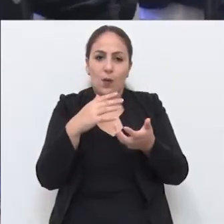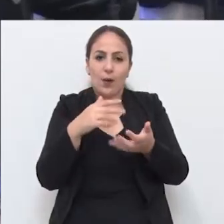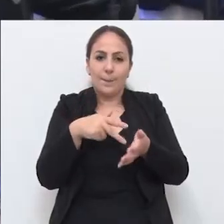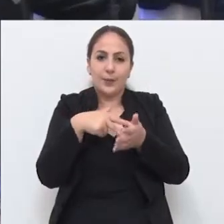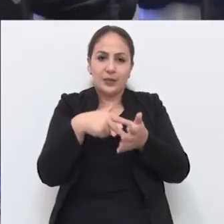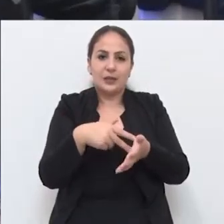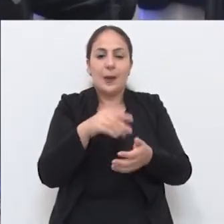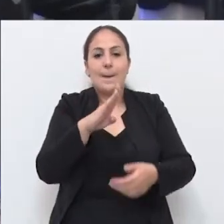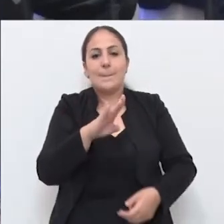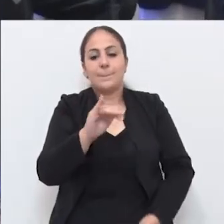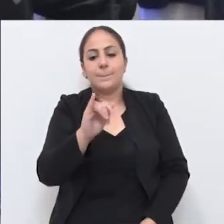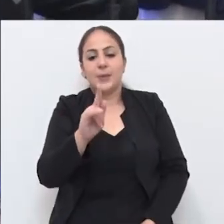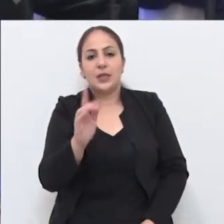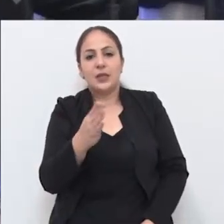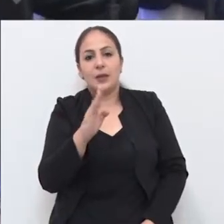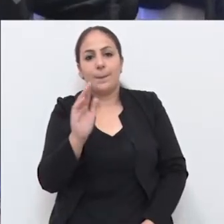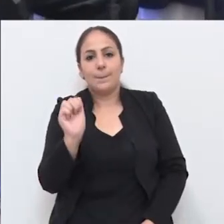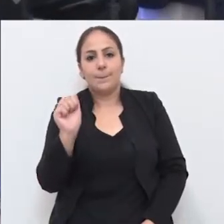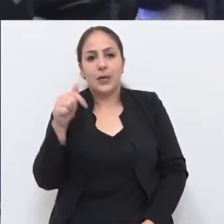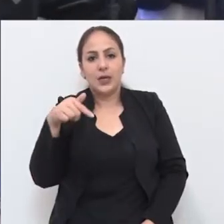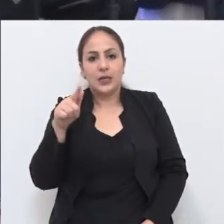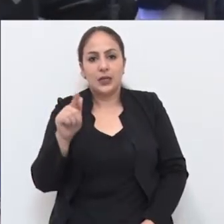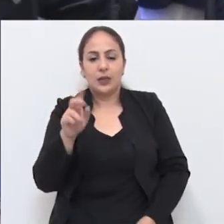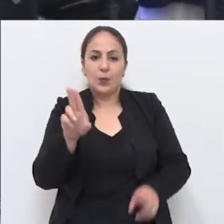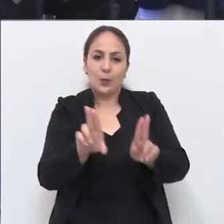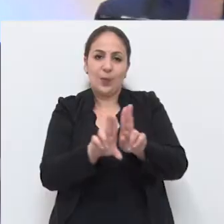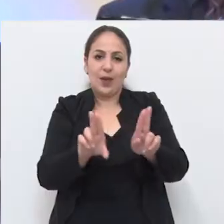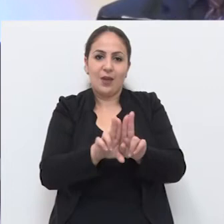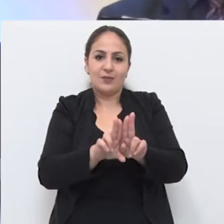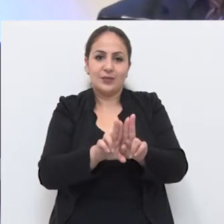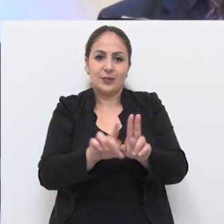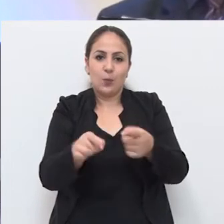como a apresentação da Big Ben da UPF.